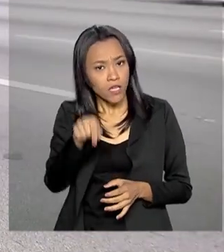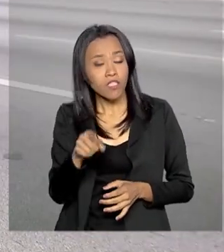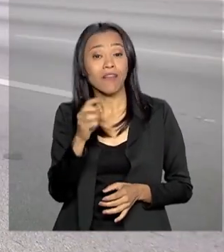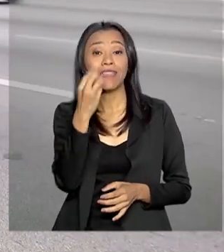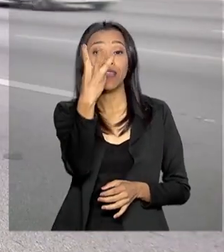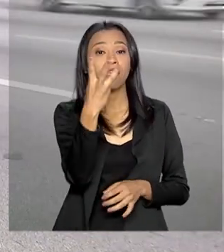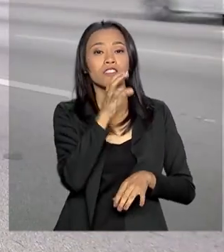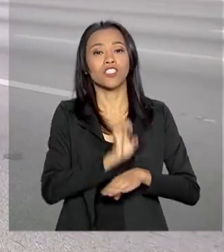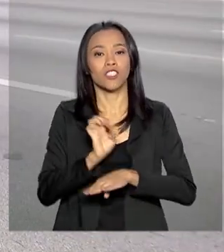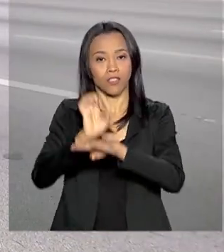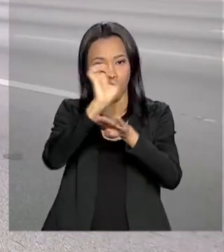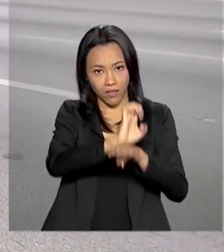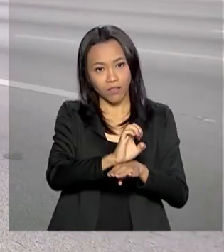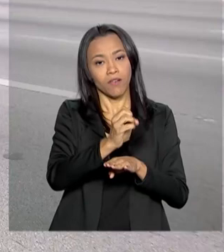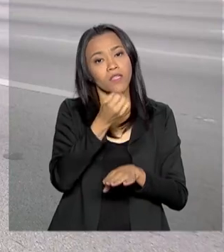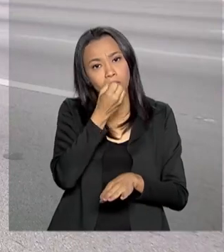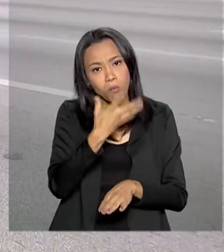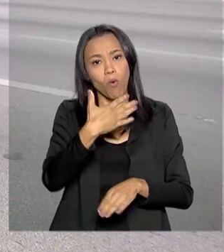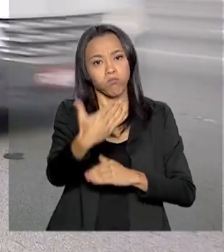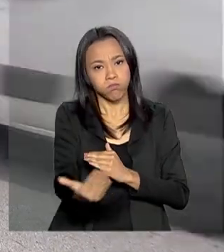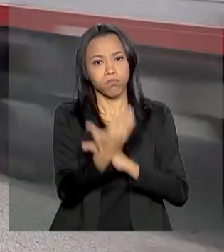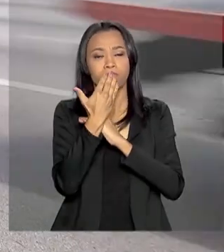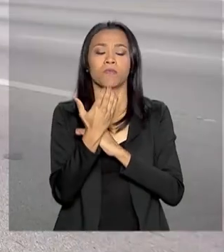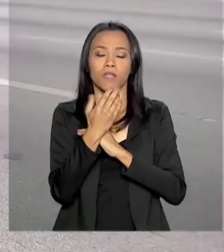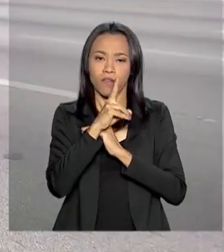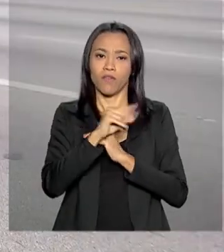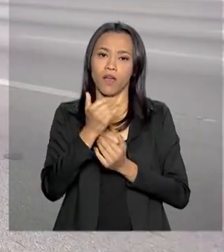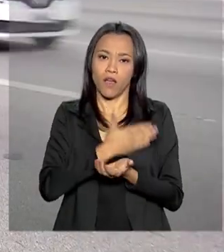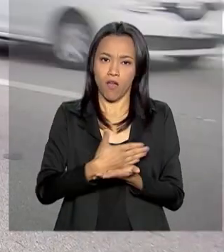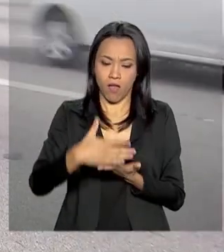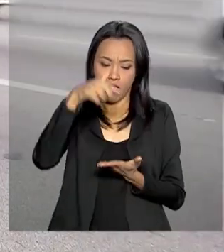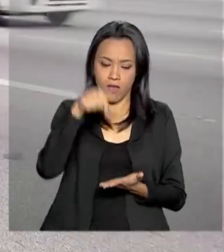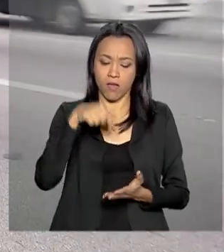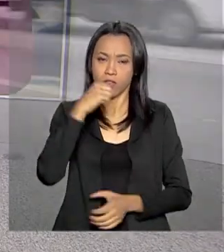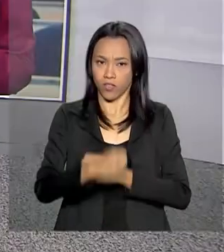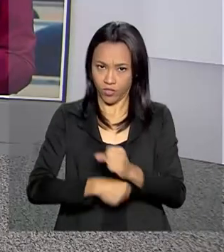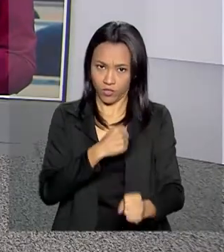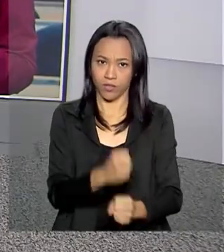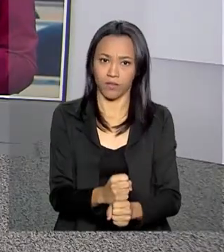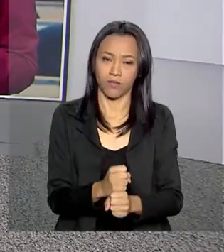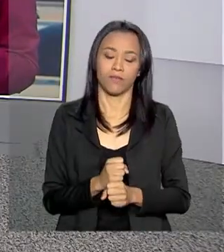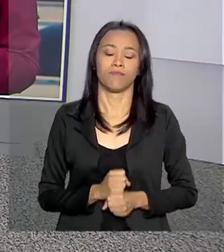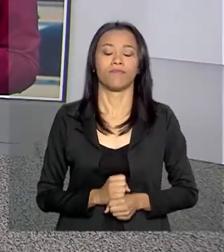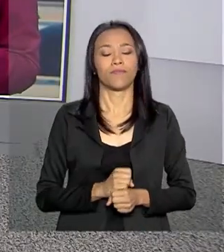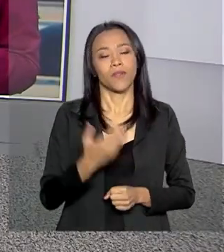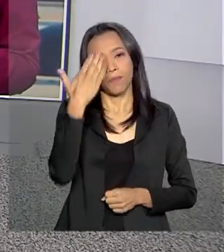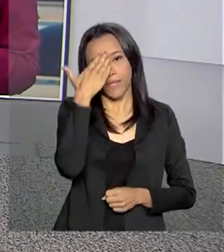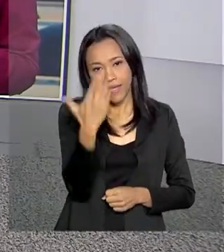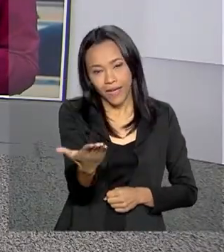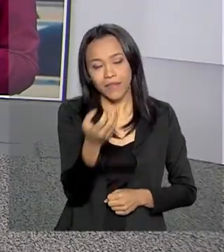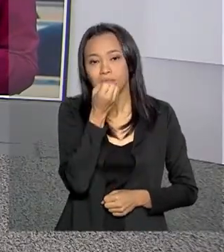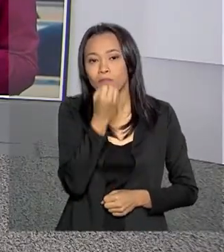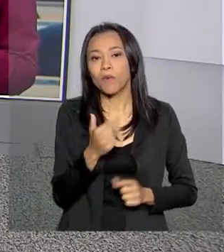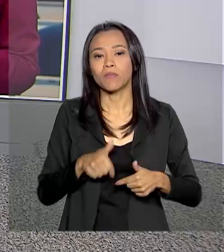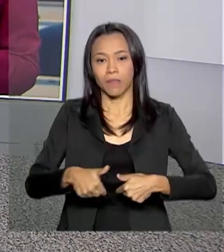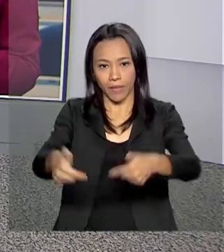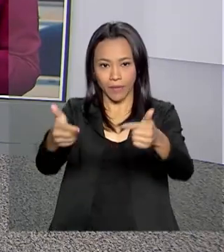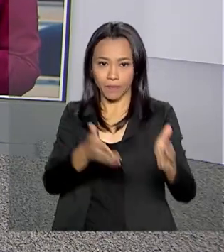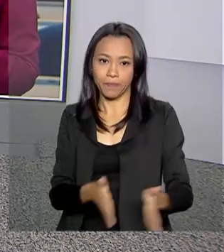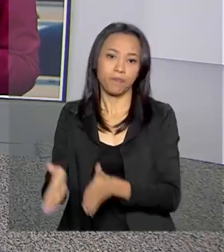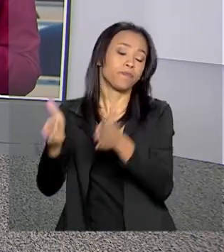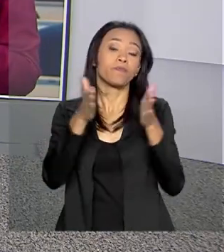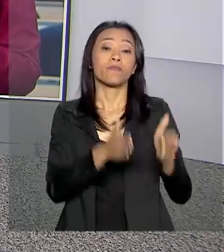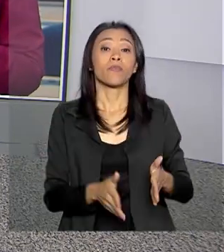estados e que deve ser colocada em prática ainda este ano. Carla. Obrigada pela sua participação, Ricardo. Bom trabalho aí para você.